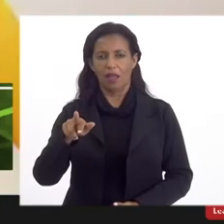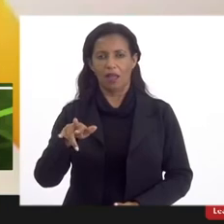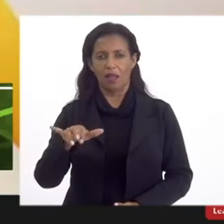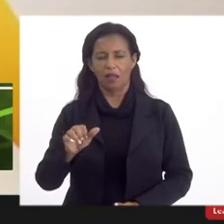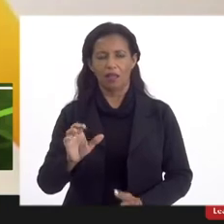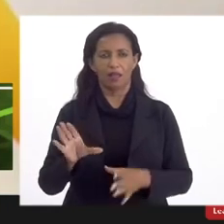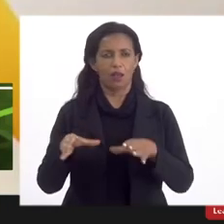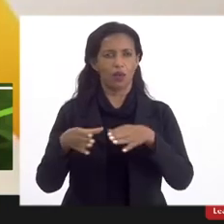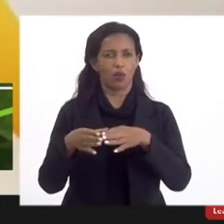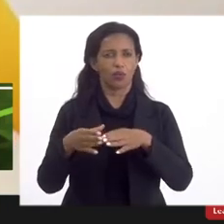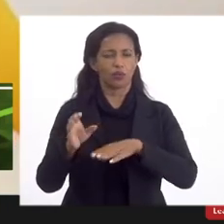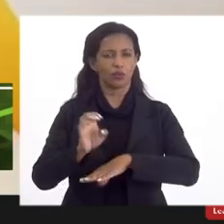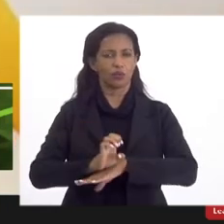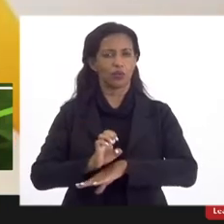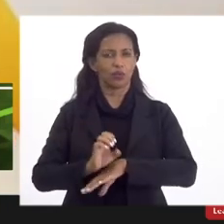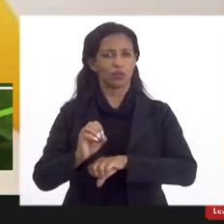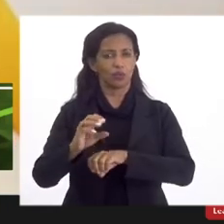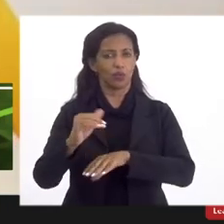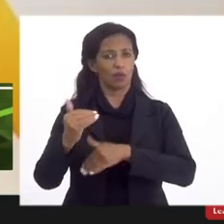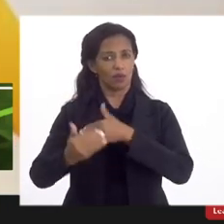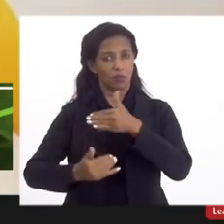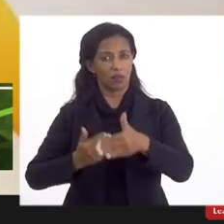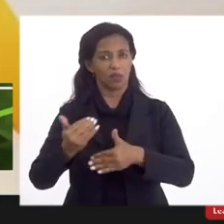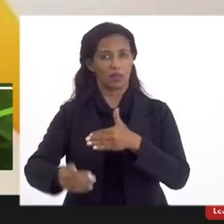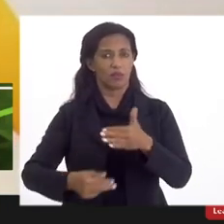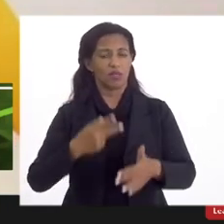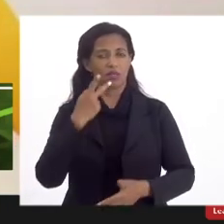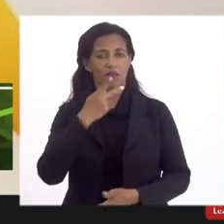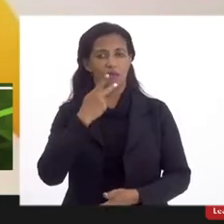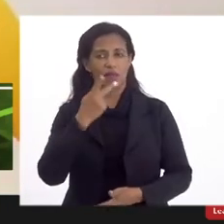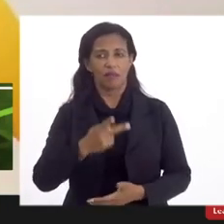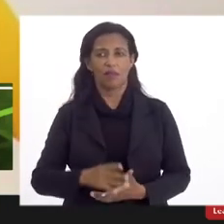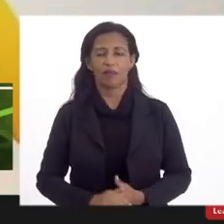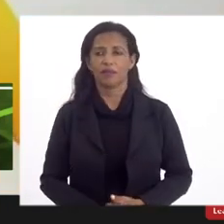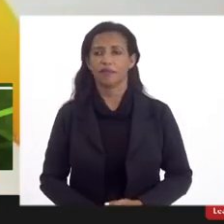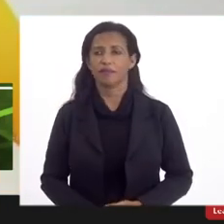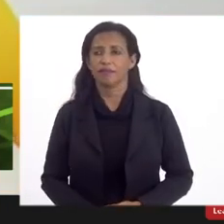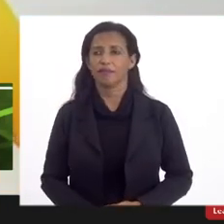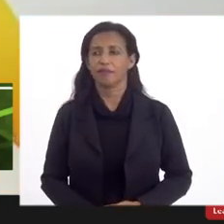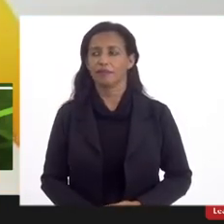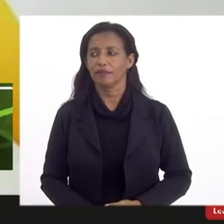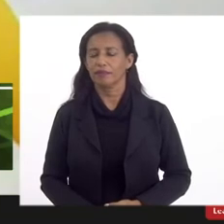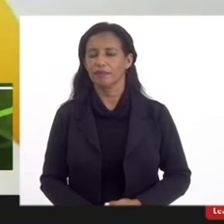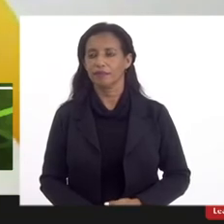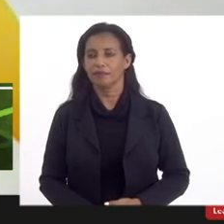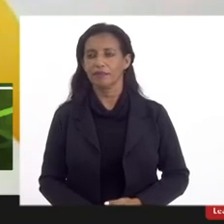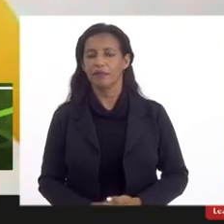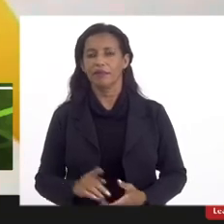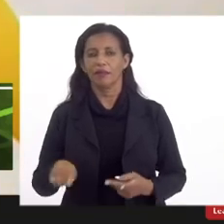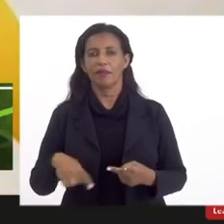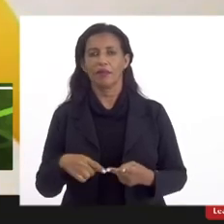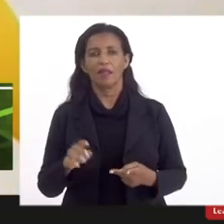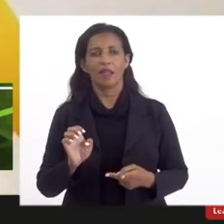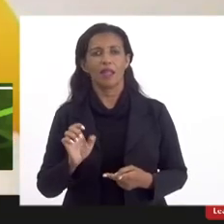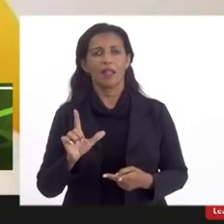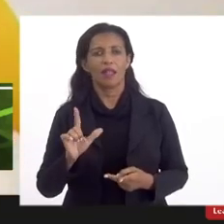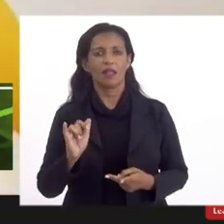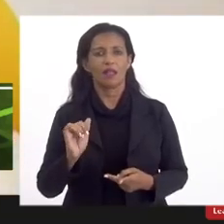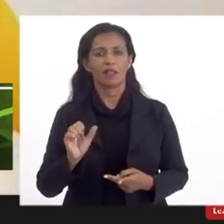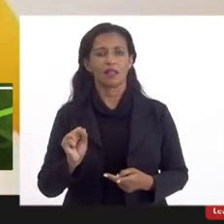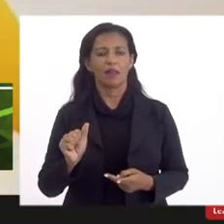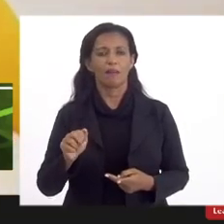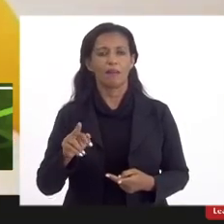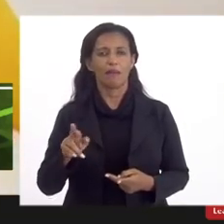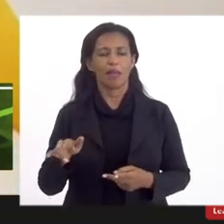o Conselho Estadual de Educação vai falar na sequência logo após a Elisabeth Manja do